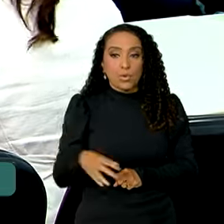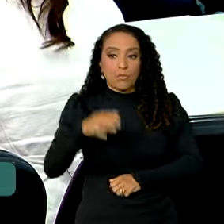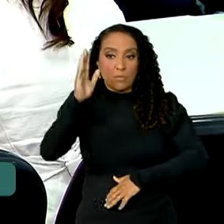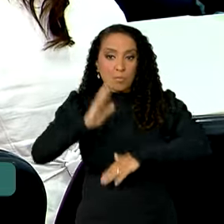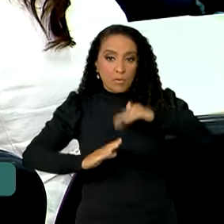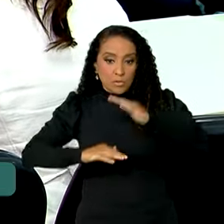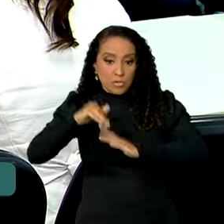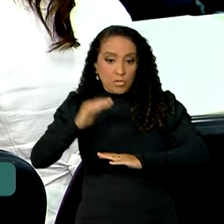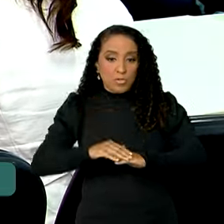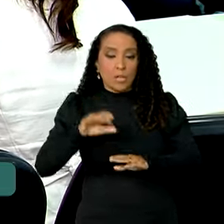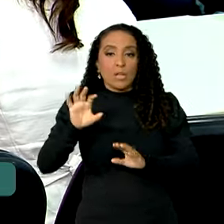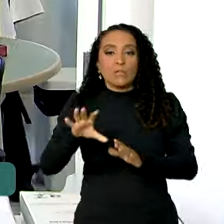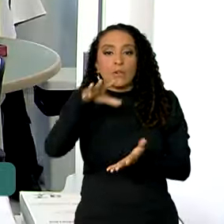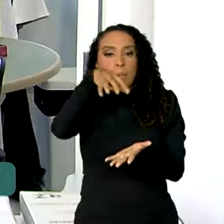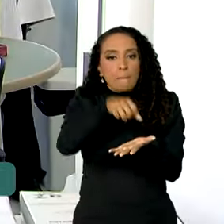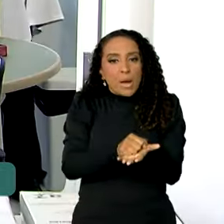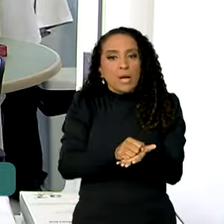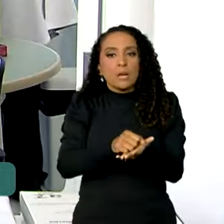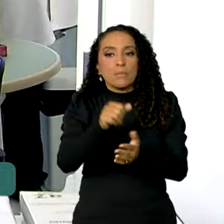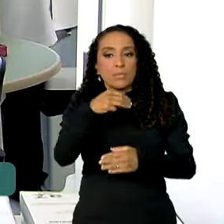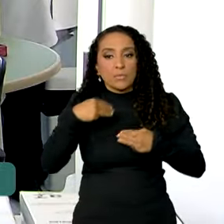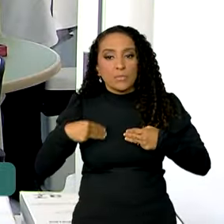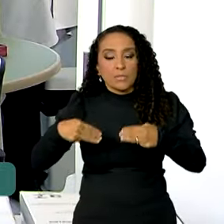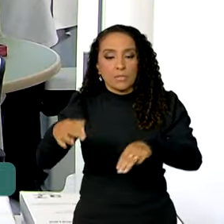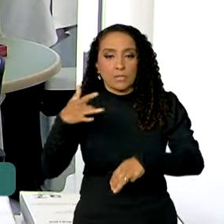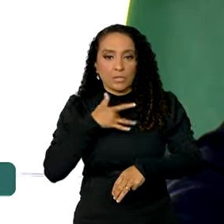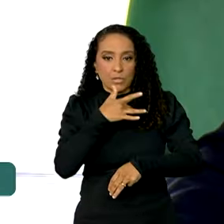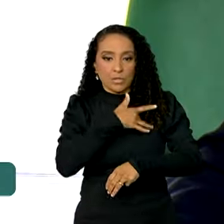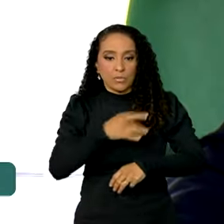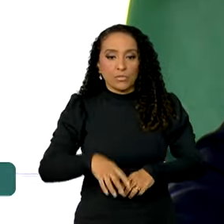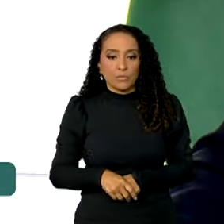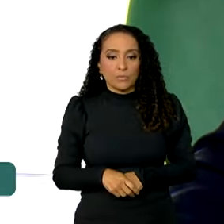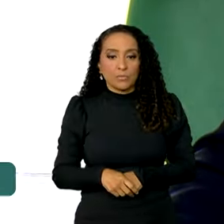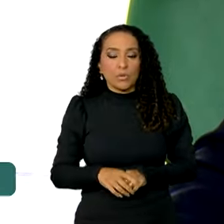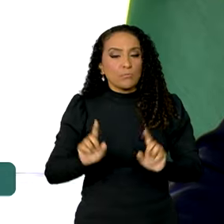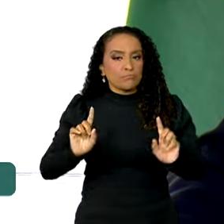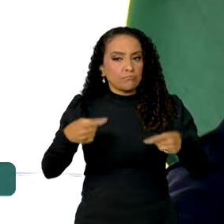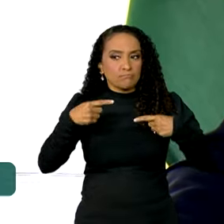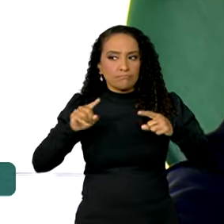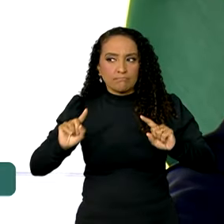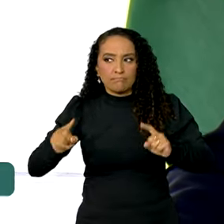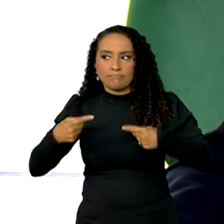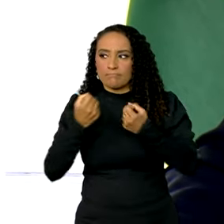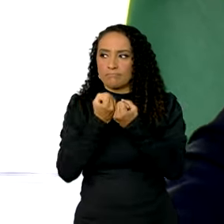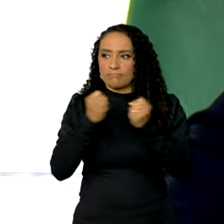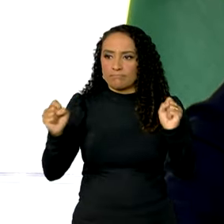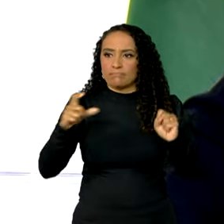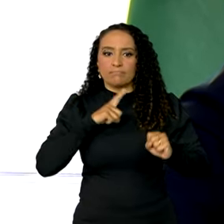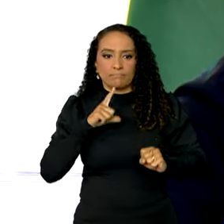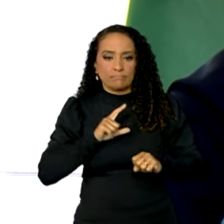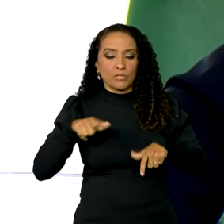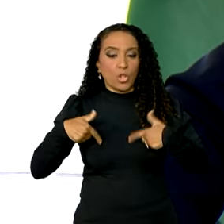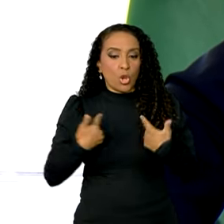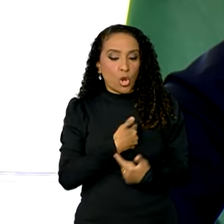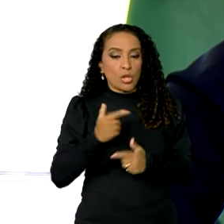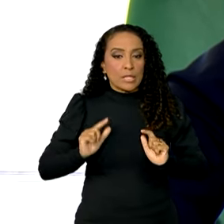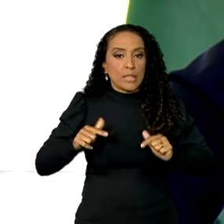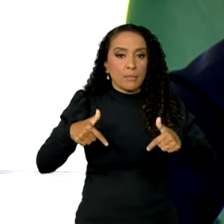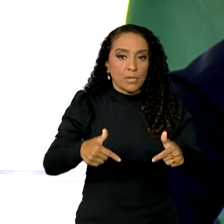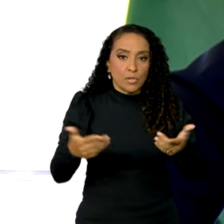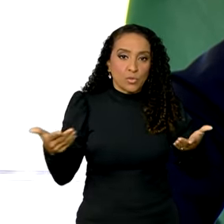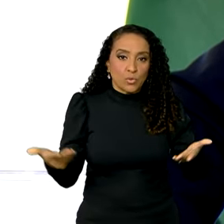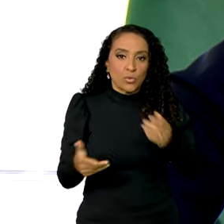profissionais foram credenciados pelo Ministério da Saúde. Os desafios são enormes. Nós estamos trabalhando